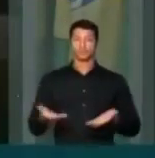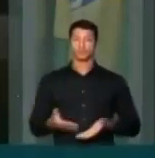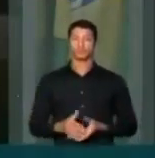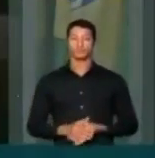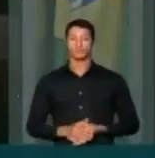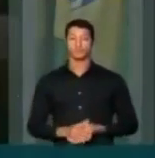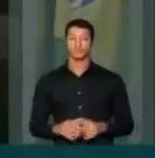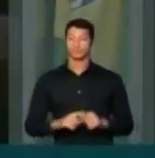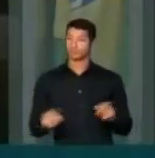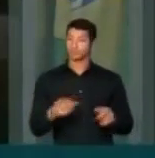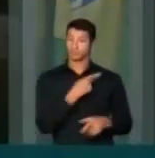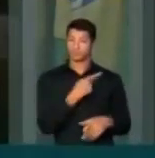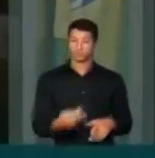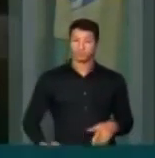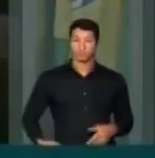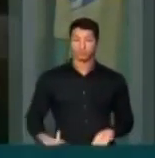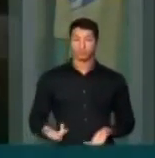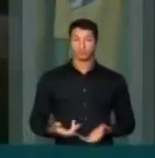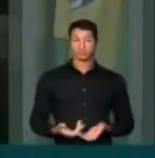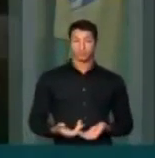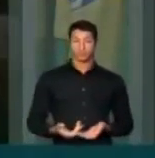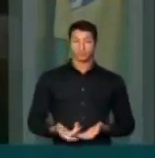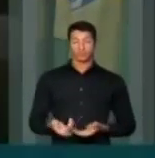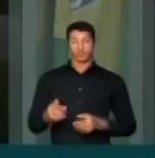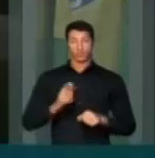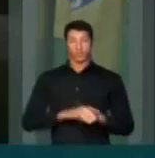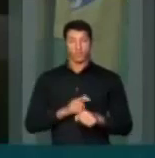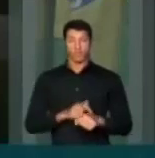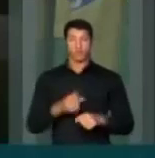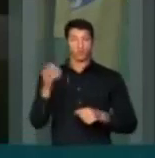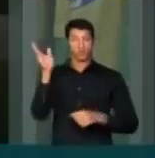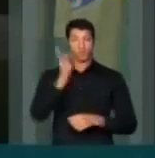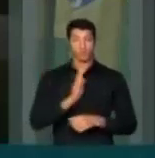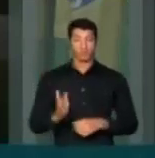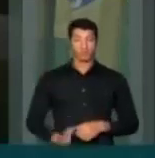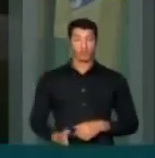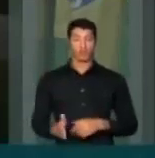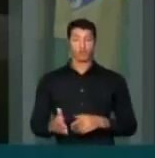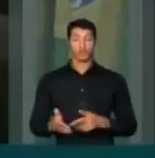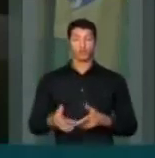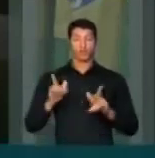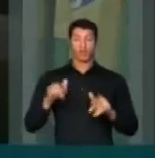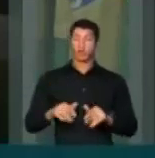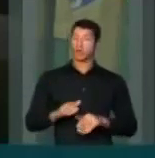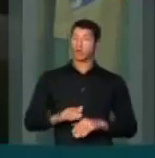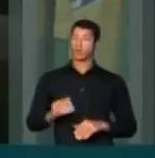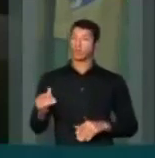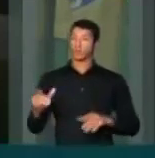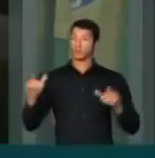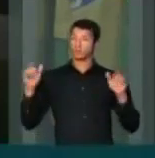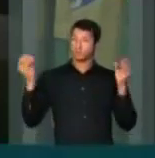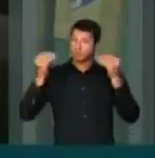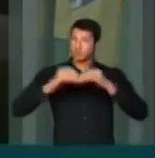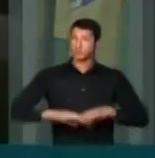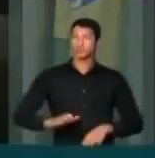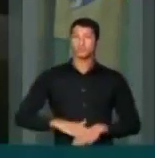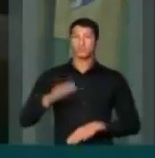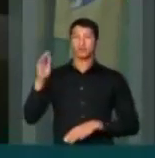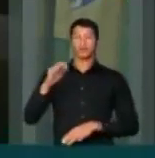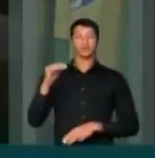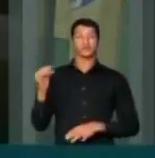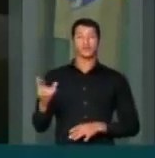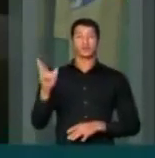Mas, senhor presidente, o momento brasileiro é o mais grave da história